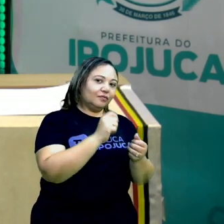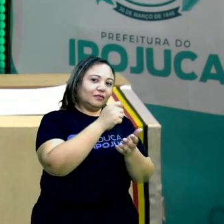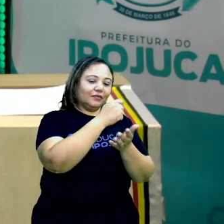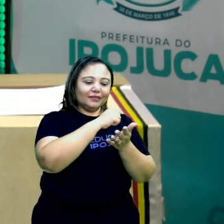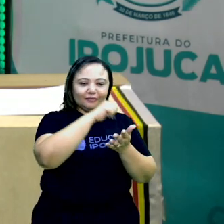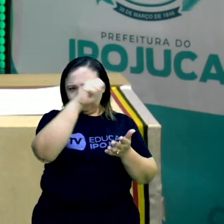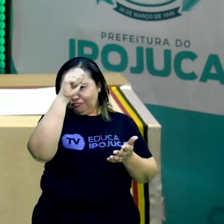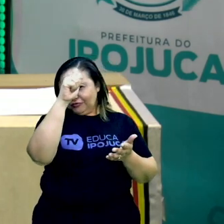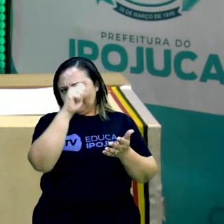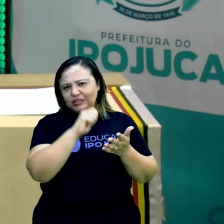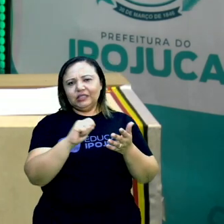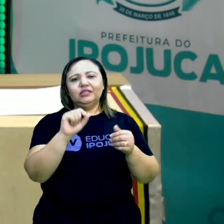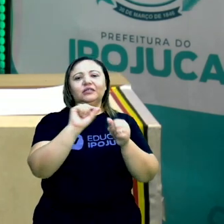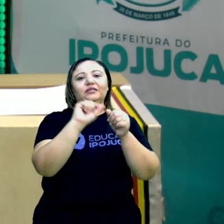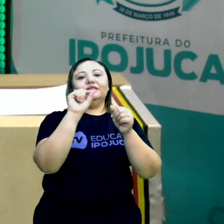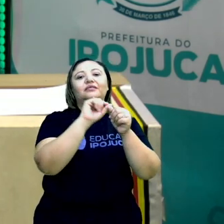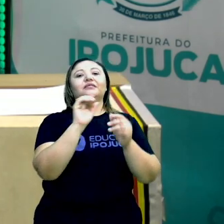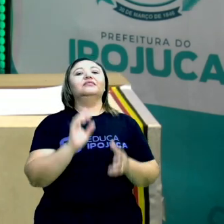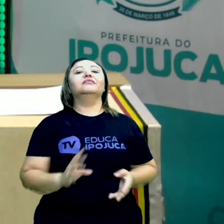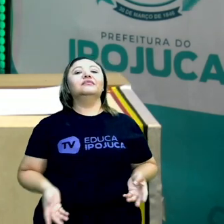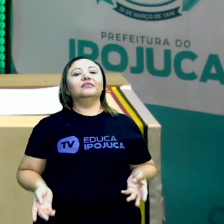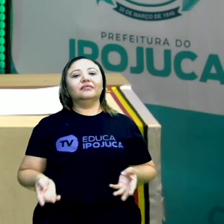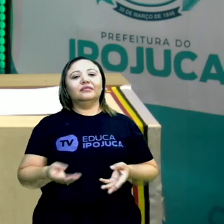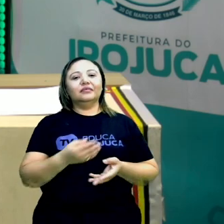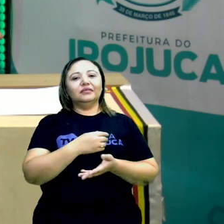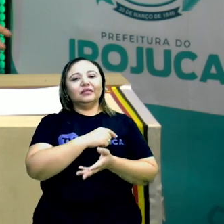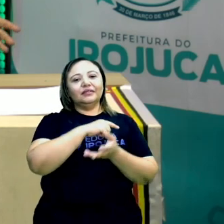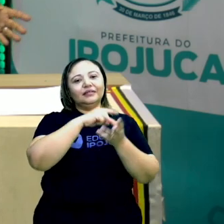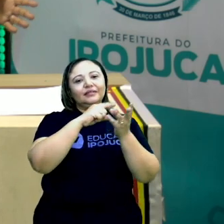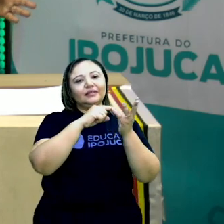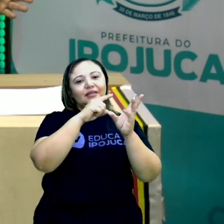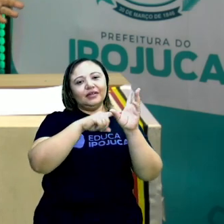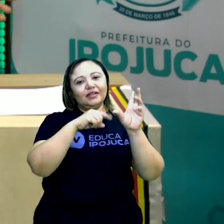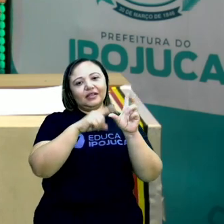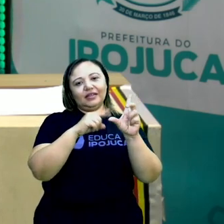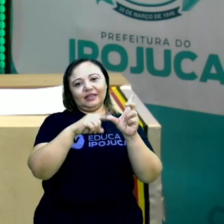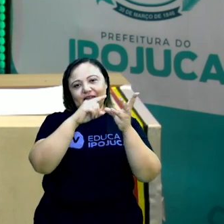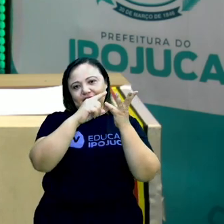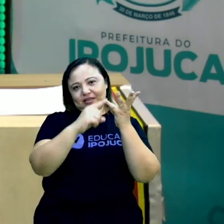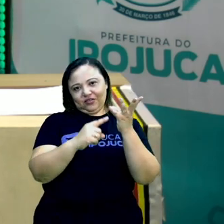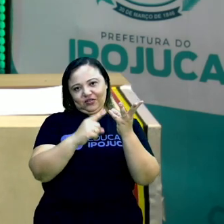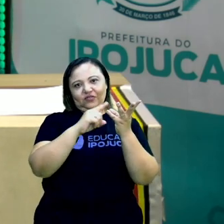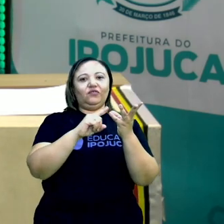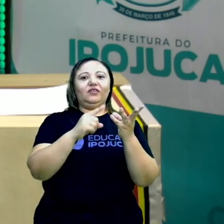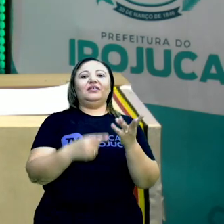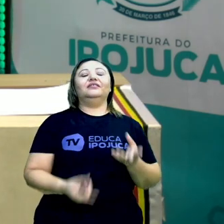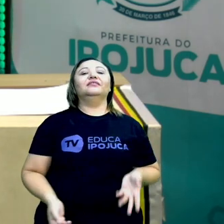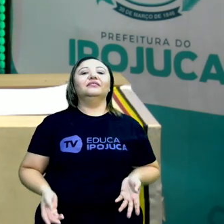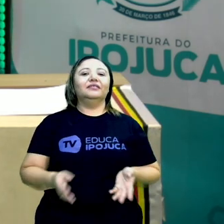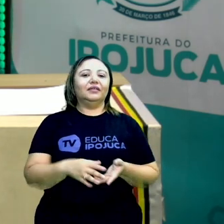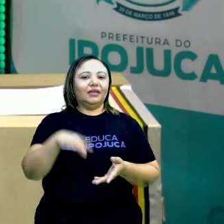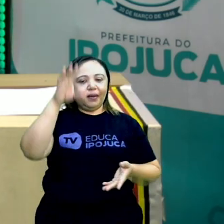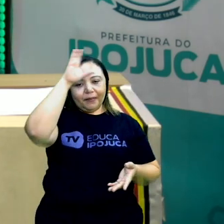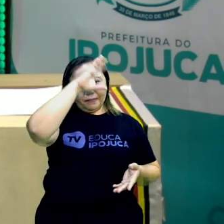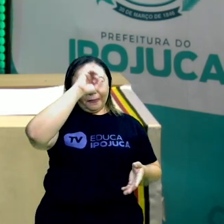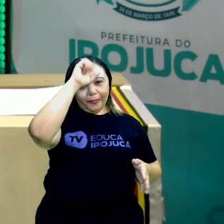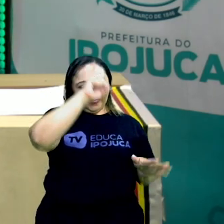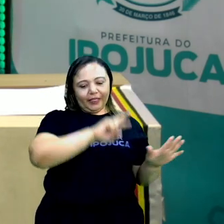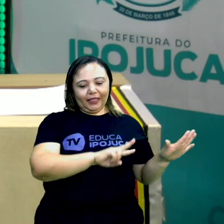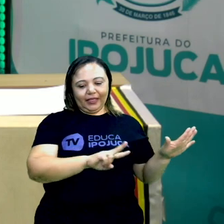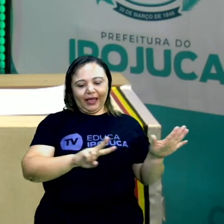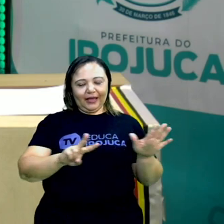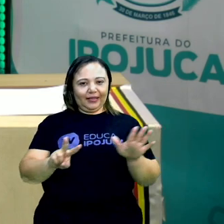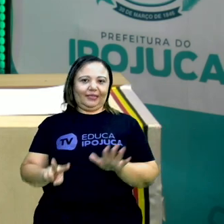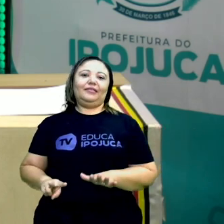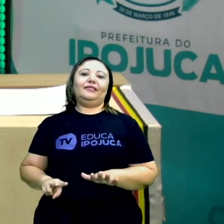traçou e fez as letrinhas que a gente aprendeu durante essa semana. Que foi a